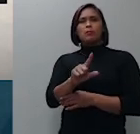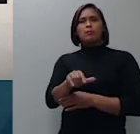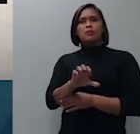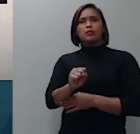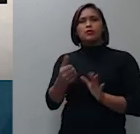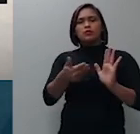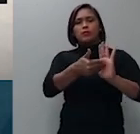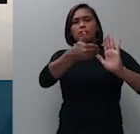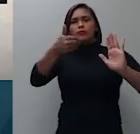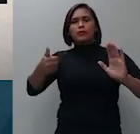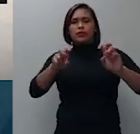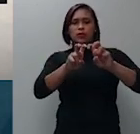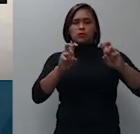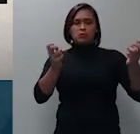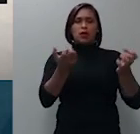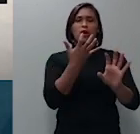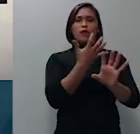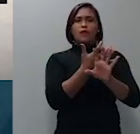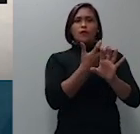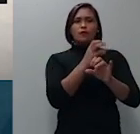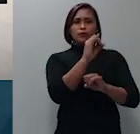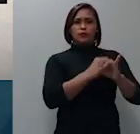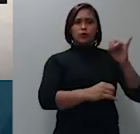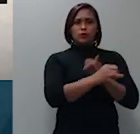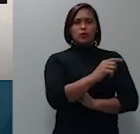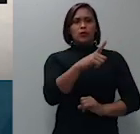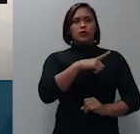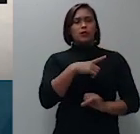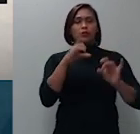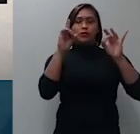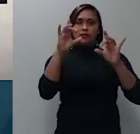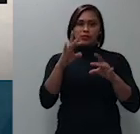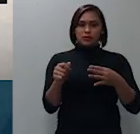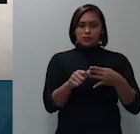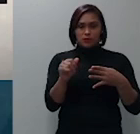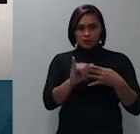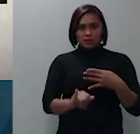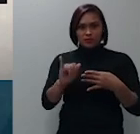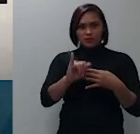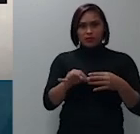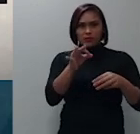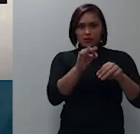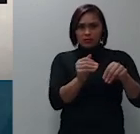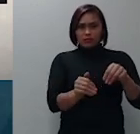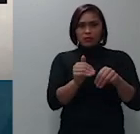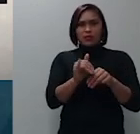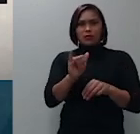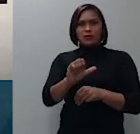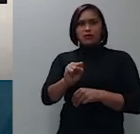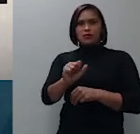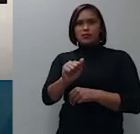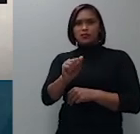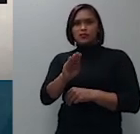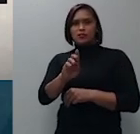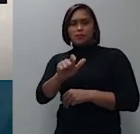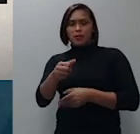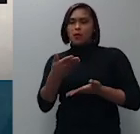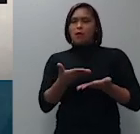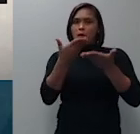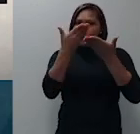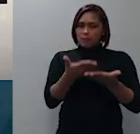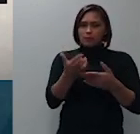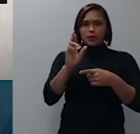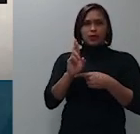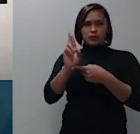virtual e tem destaque no agravo interno da ministra Maria Isabel Galotti com a palavra o relator do